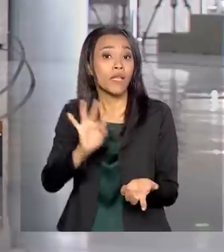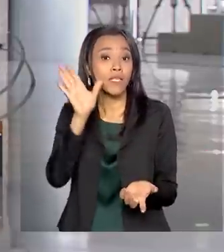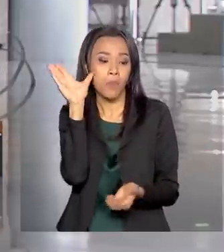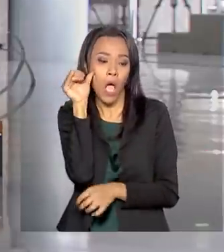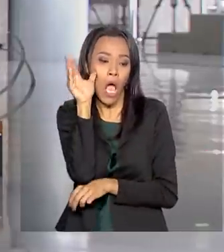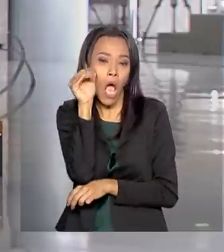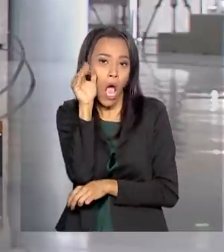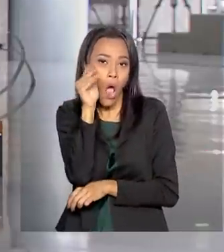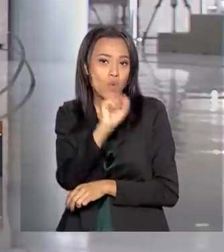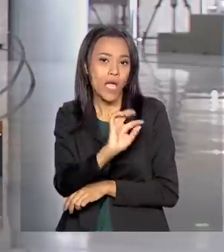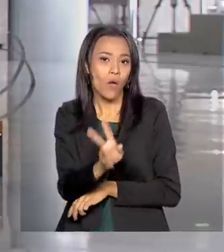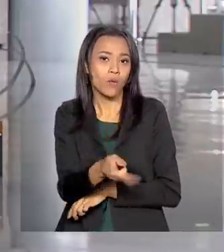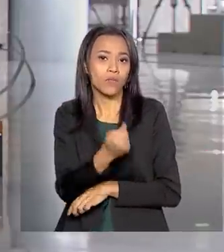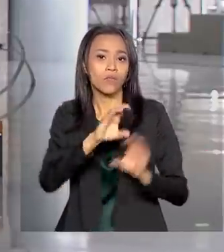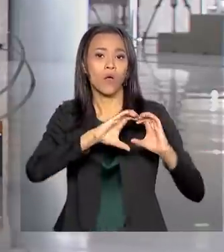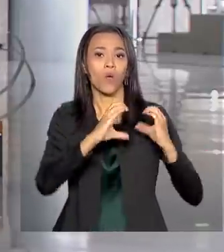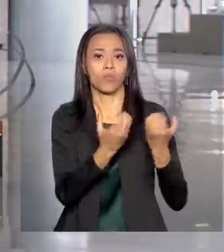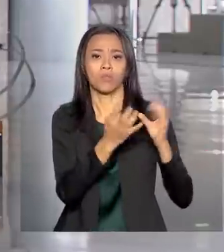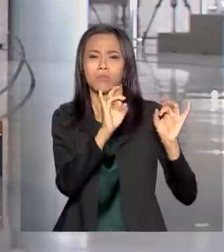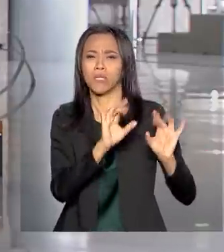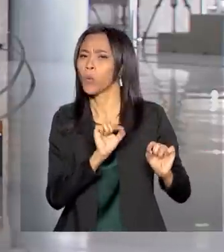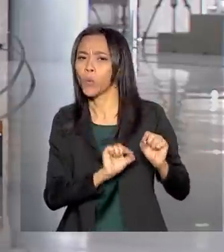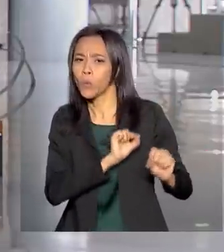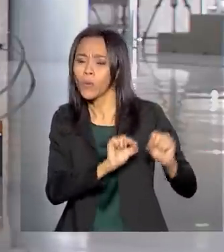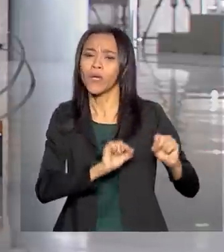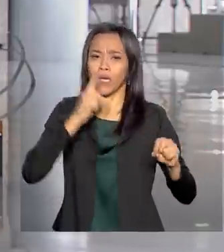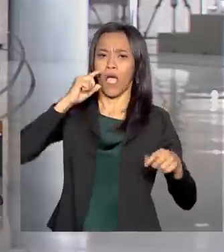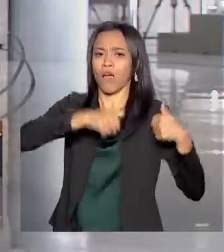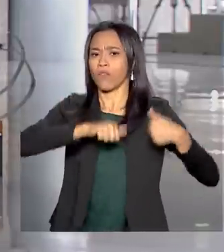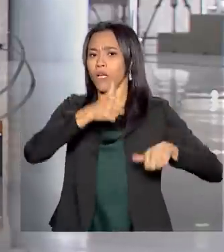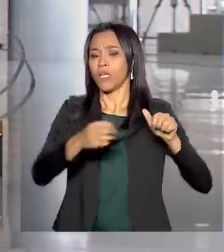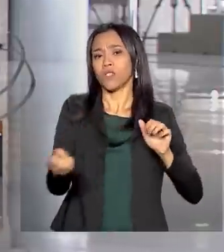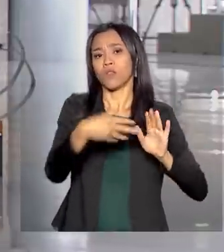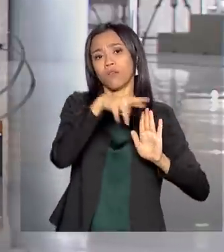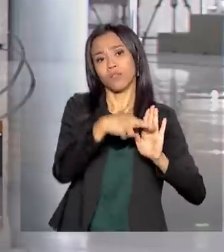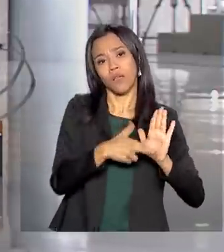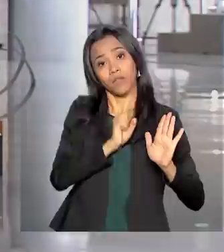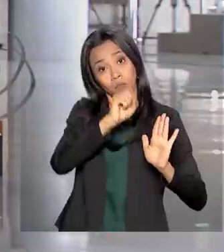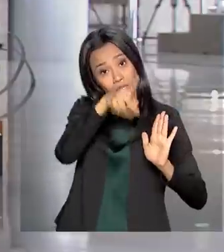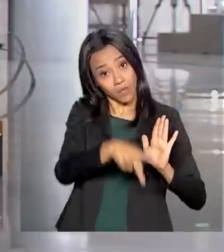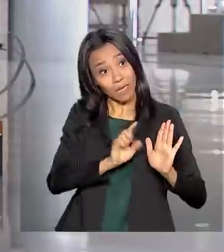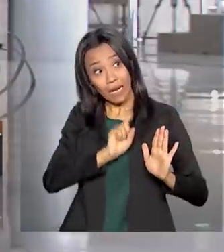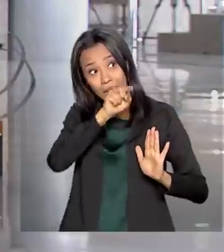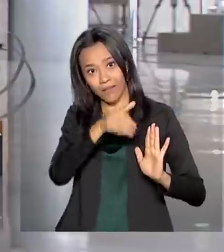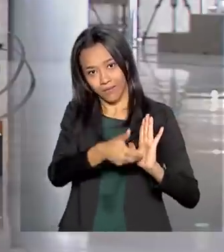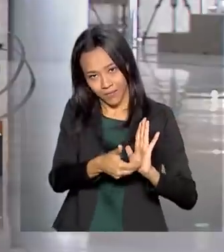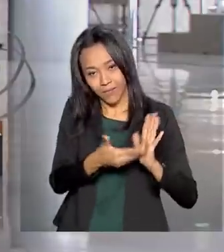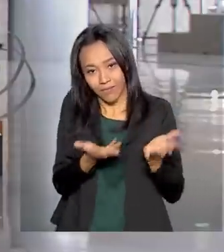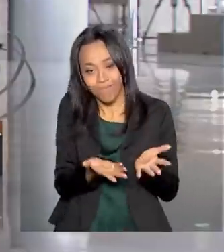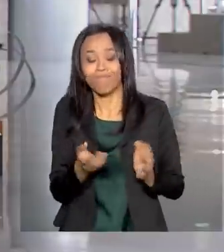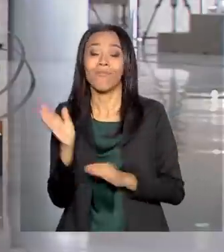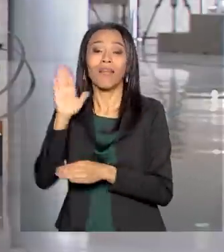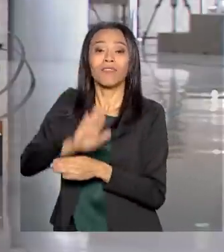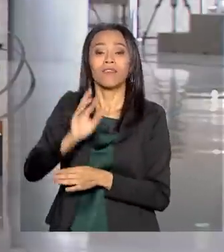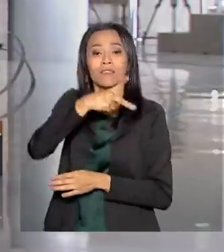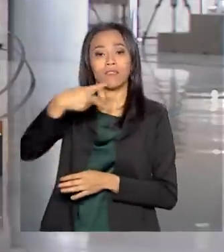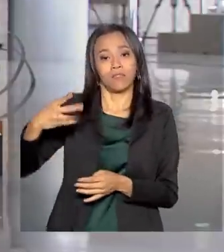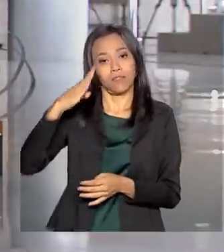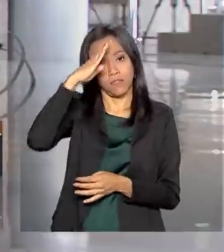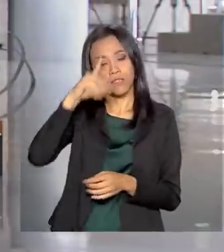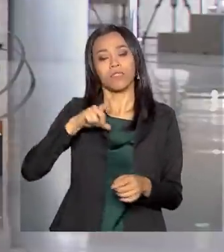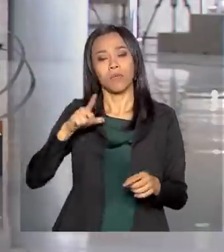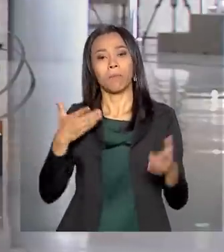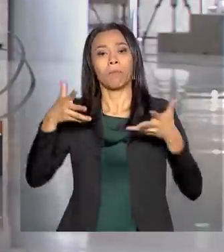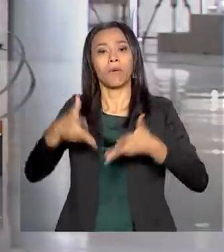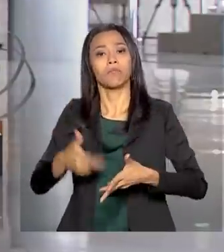acontece na comissão especial que analisa a nova previdência lá na Câmara dos Deputados. À tarde, o presidente participa de mais uma reunião